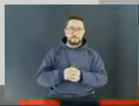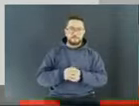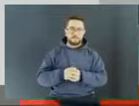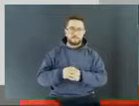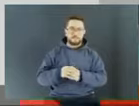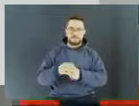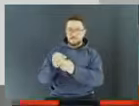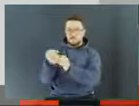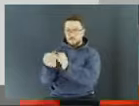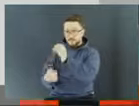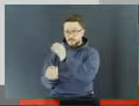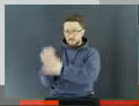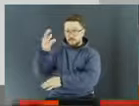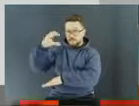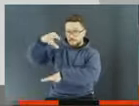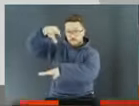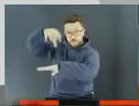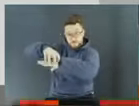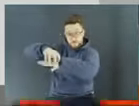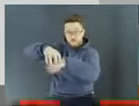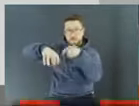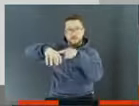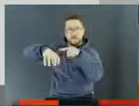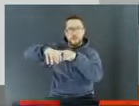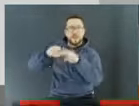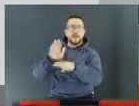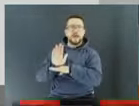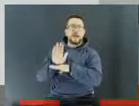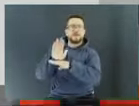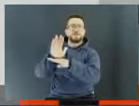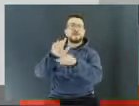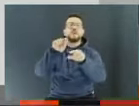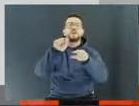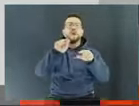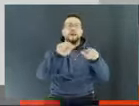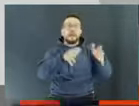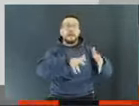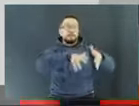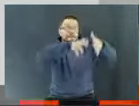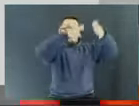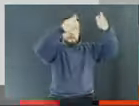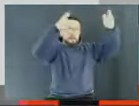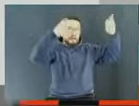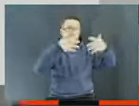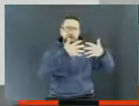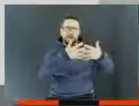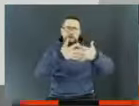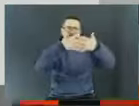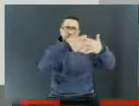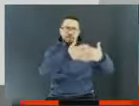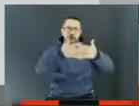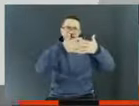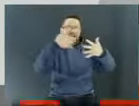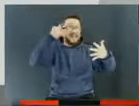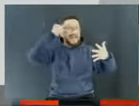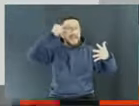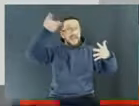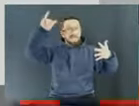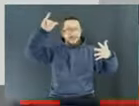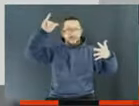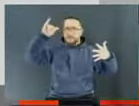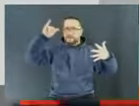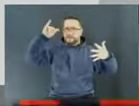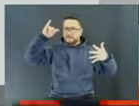irá reduzir o fluxo de veículos de grande porte, pois o usuário é o próprio agente da logística. Os novos modais